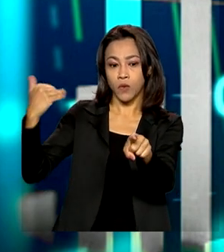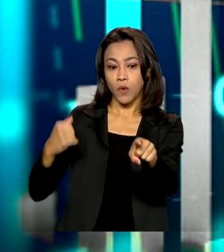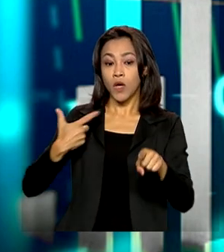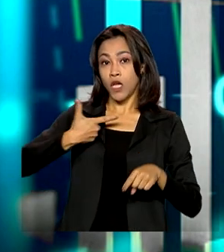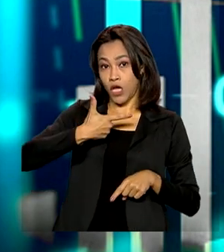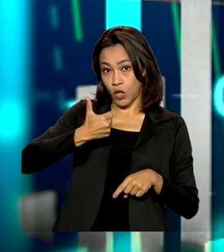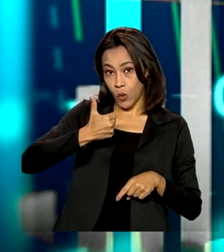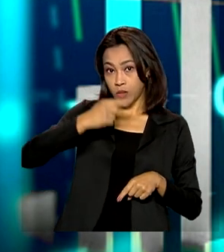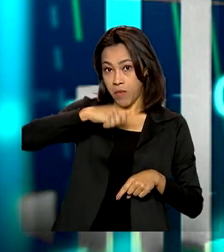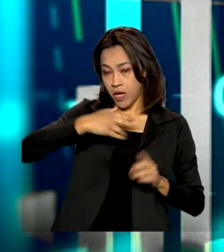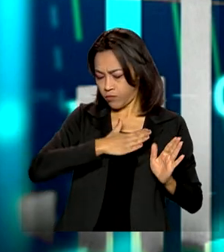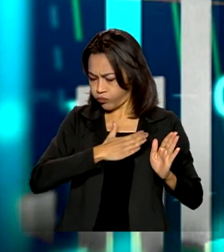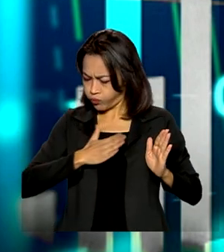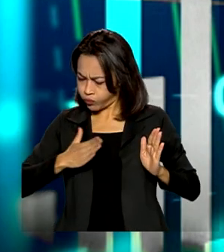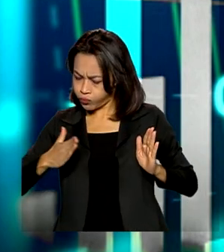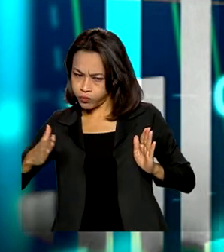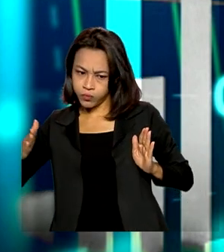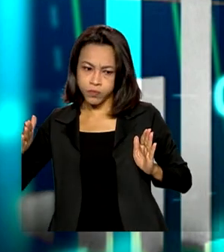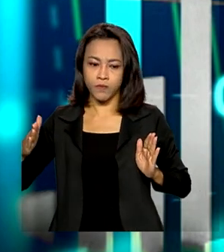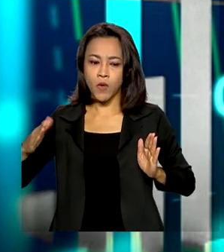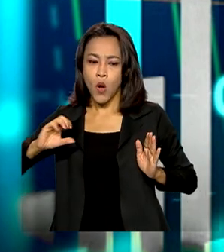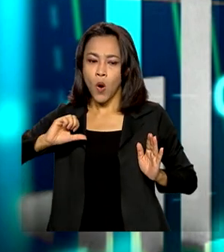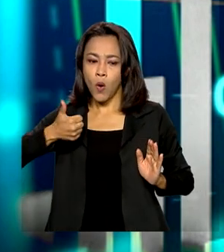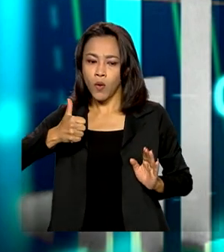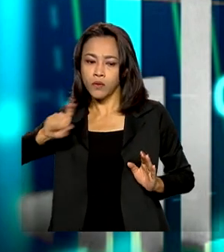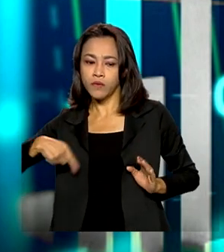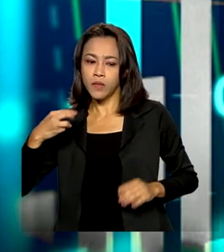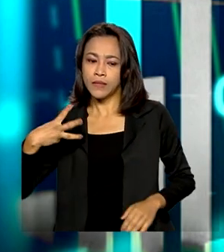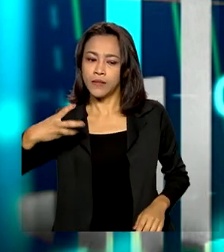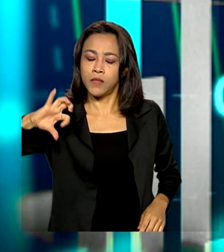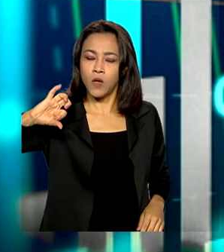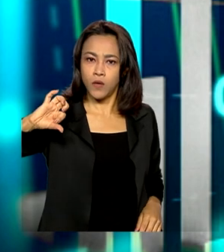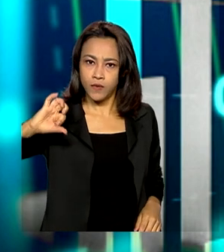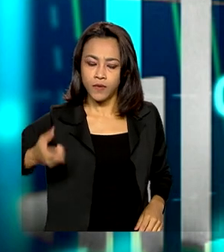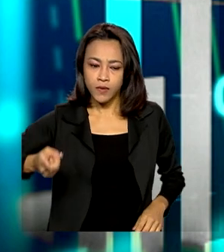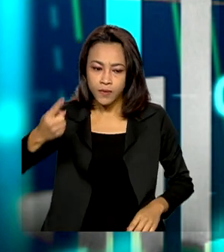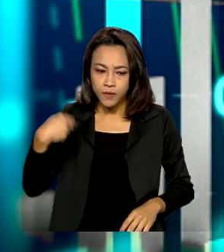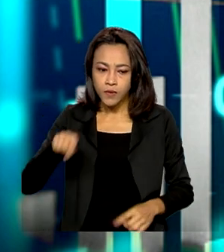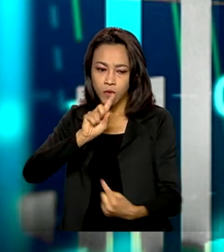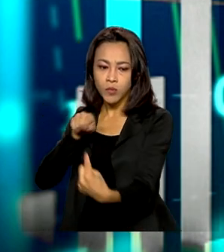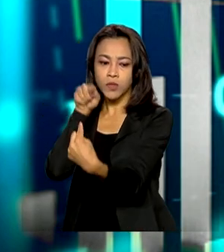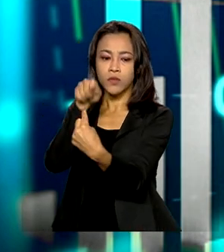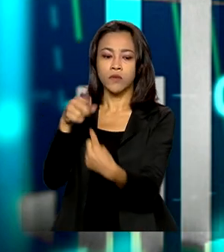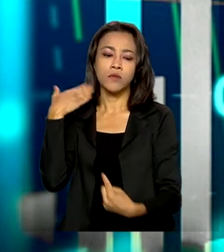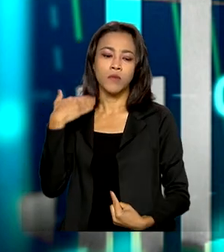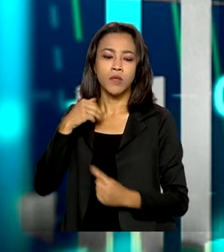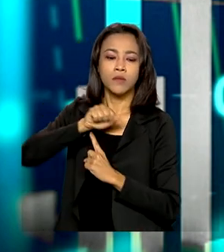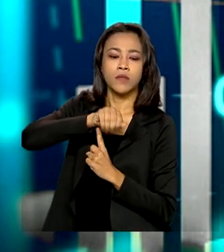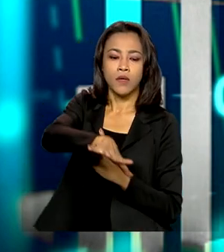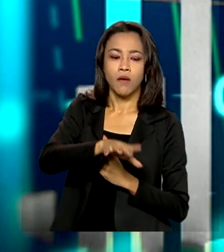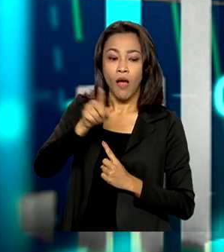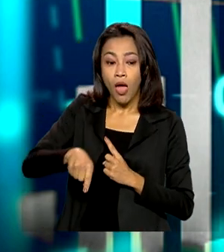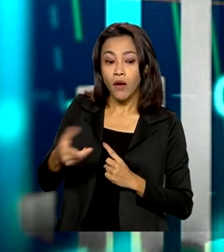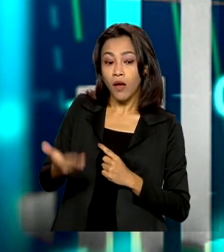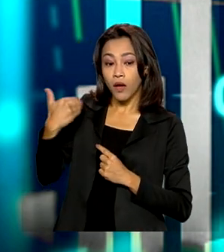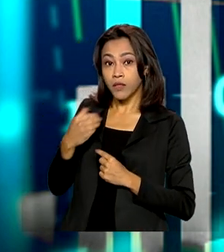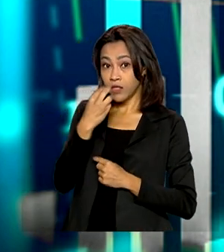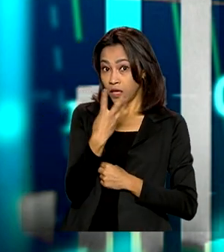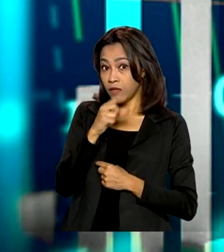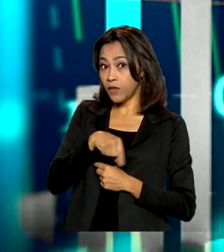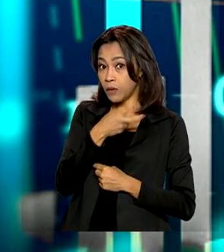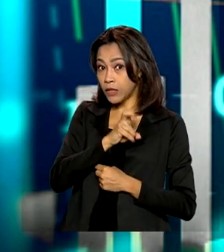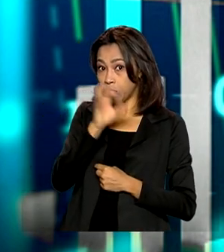meses nós temos, então, uma inflação de 11,39% e a meta do Banco Central, no custo a lembrar, era de 3,5%